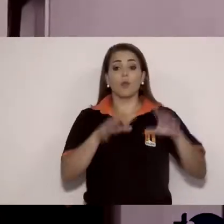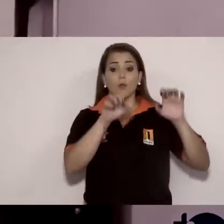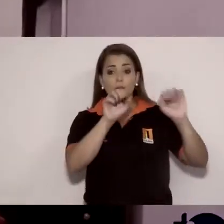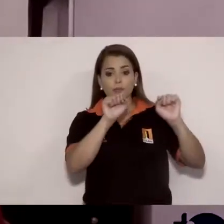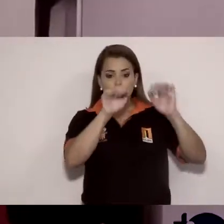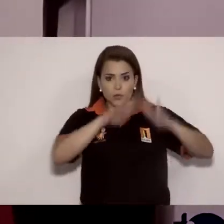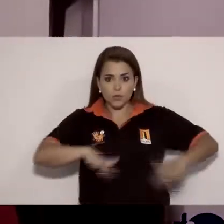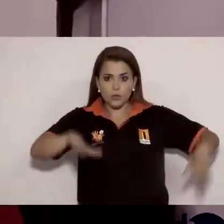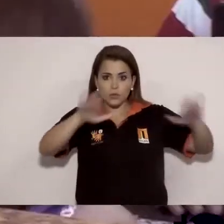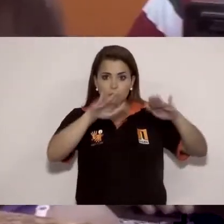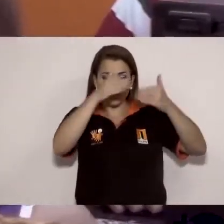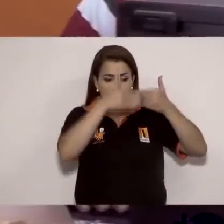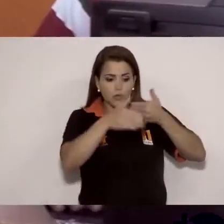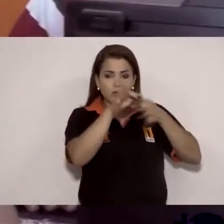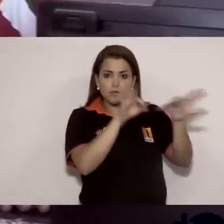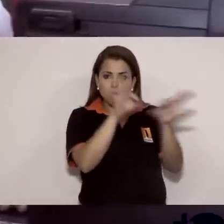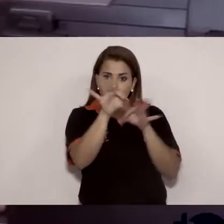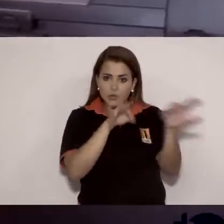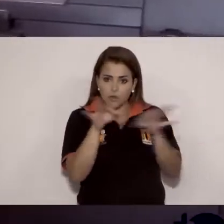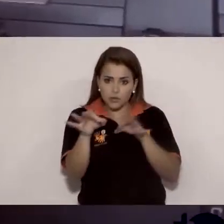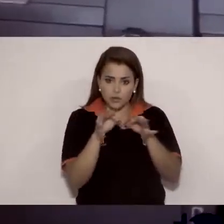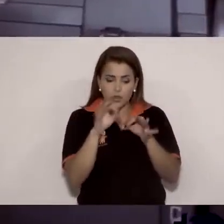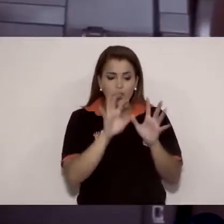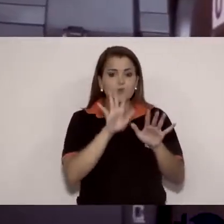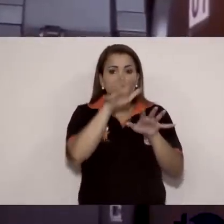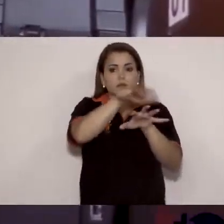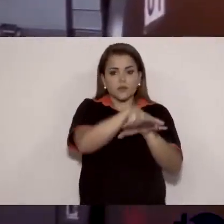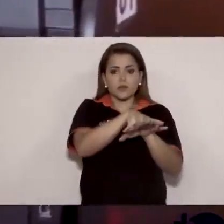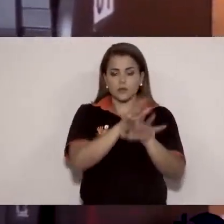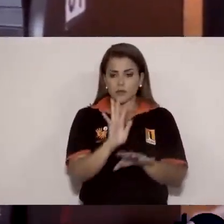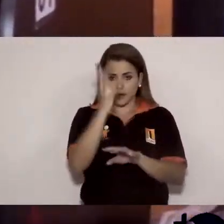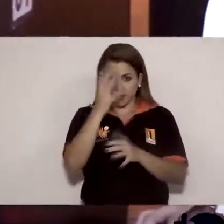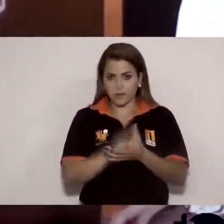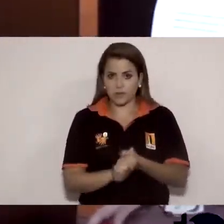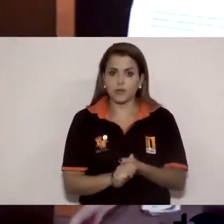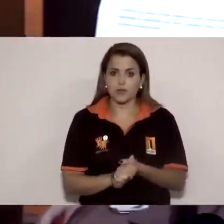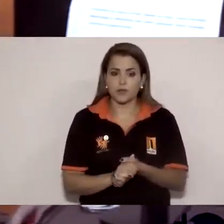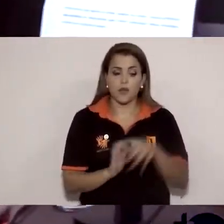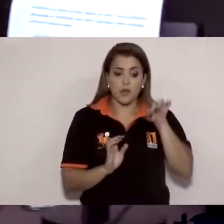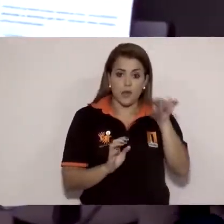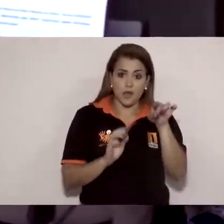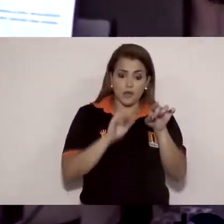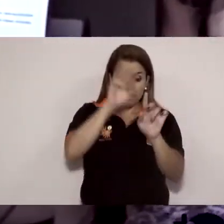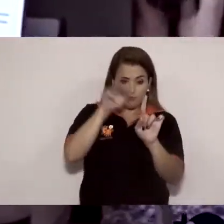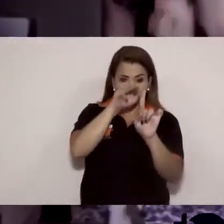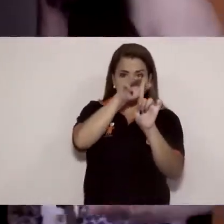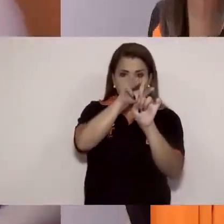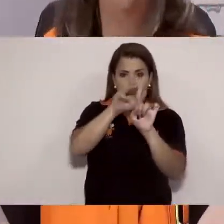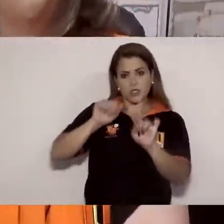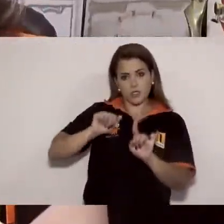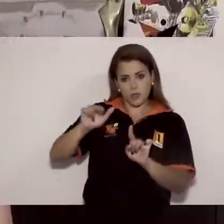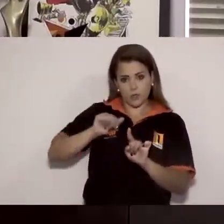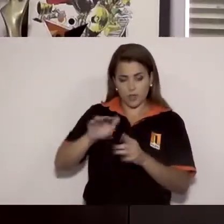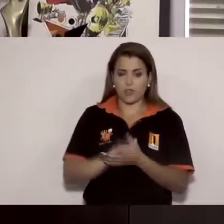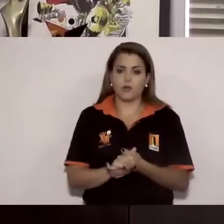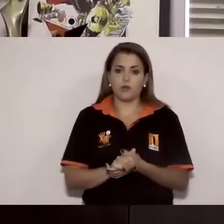Tornar possíveis iniciativas sociais que façam a inclusão acontecer. Esta é a missão da Unileu. A Unileu, que é